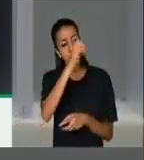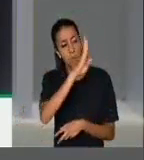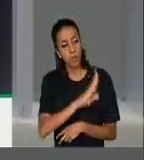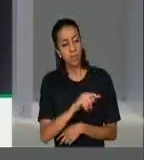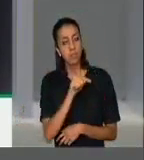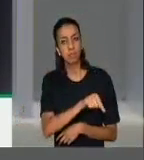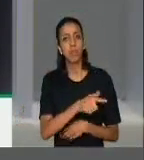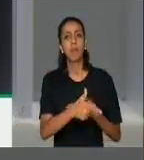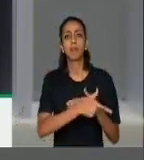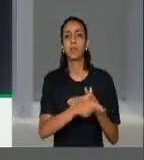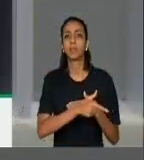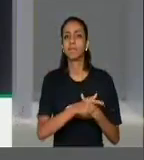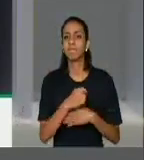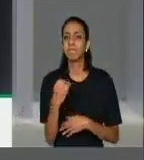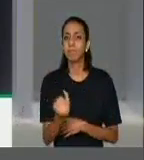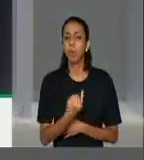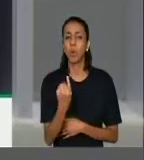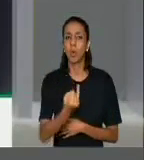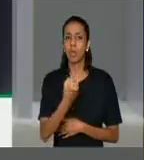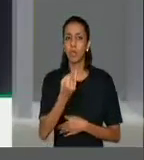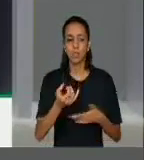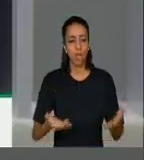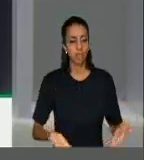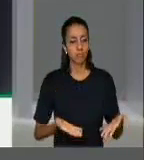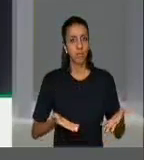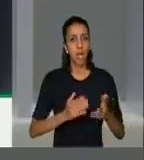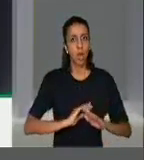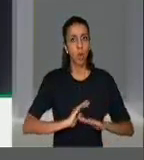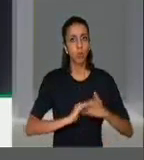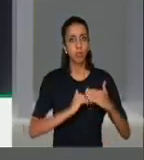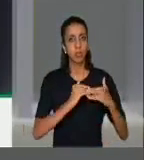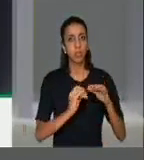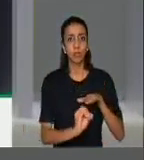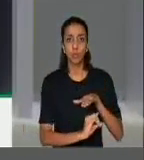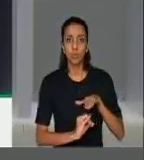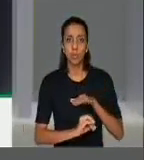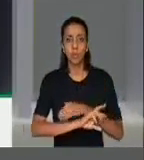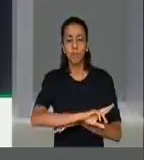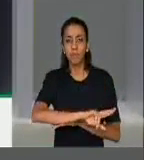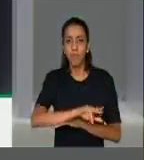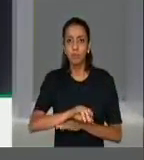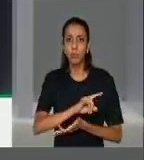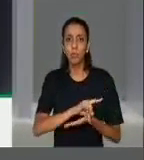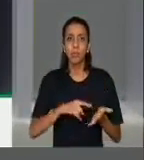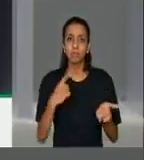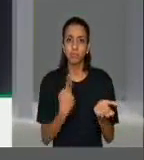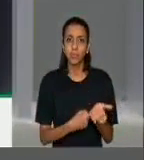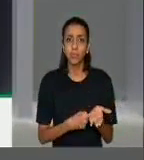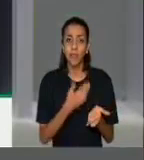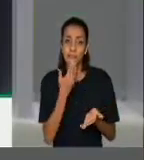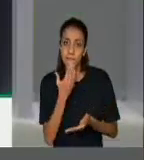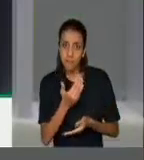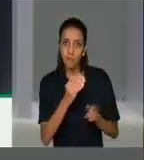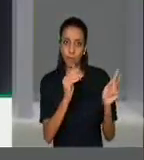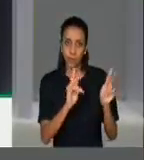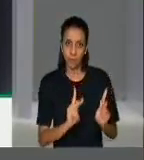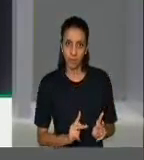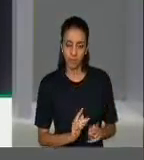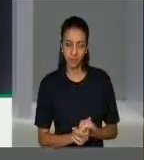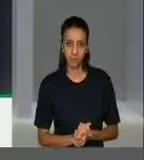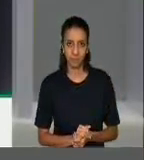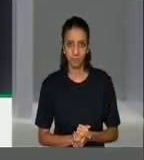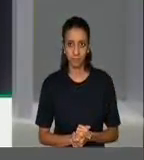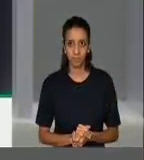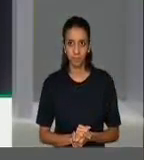papel central na construção das instituições e tratados voltado à promoção à paz. Um